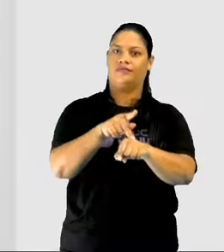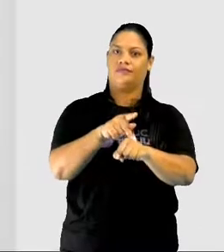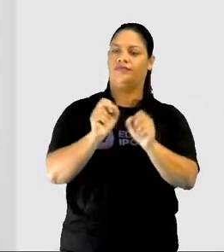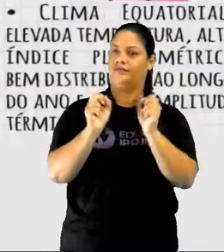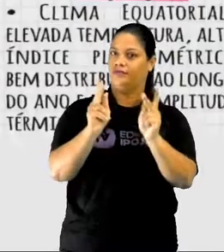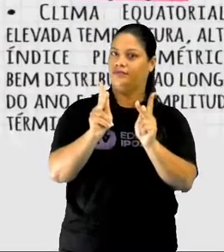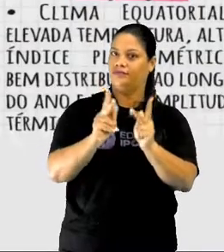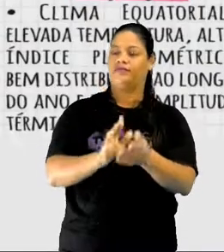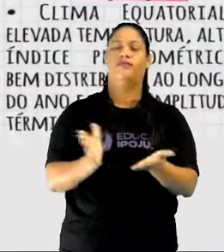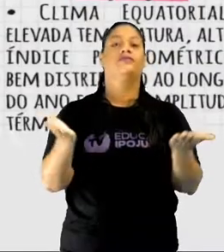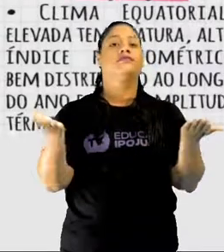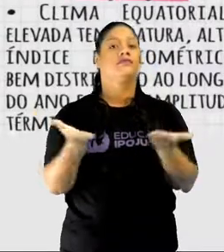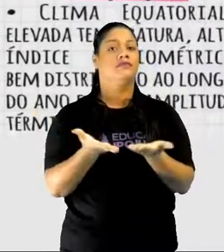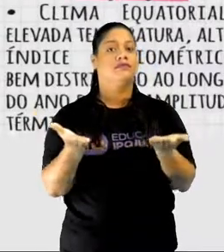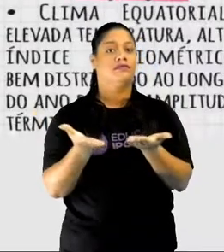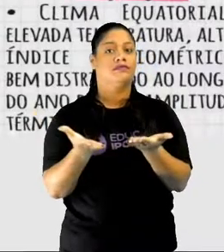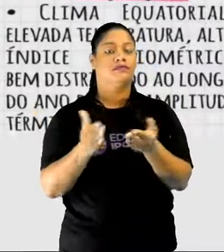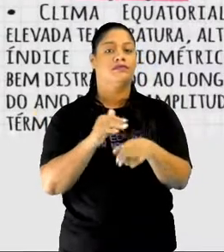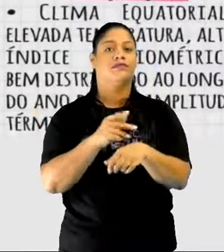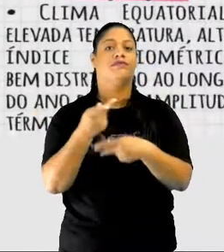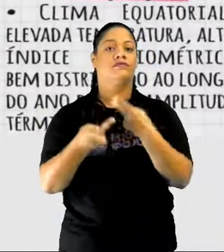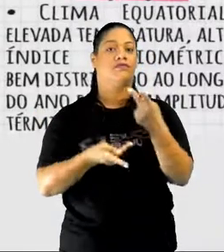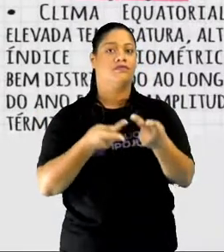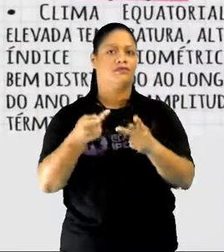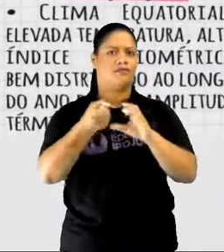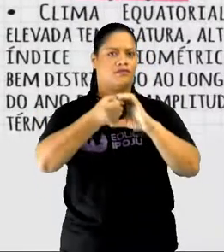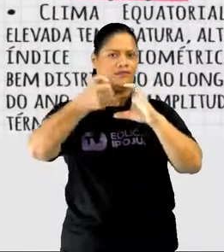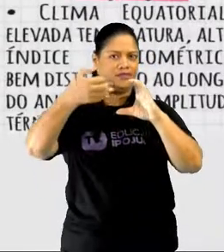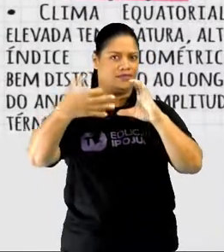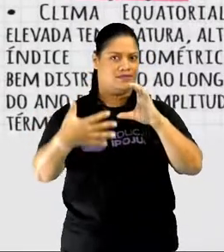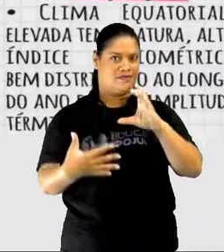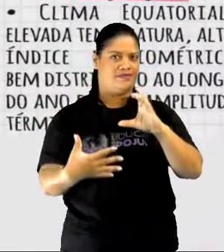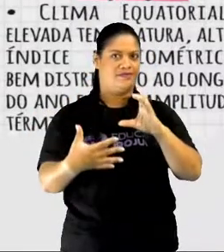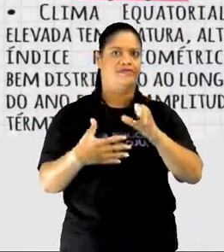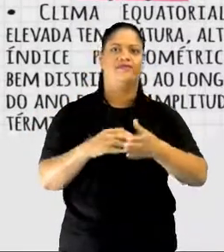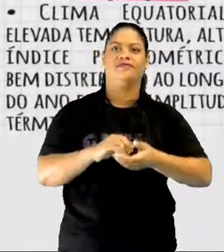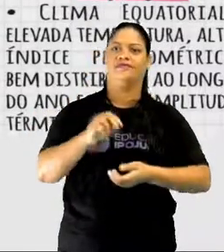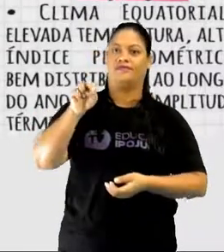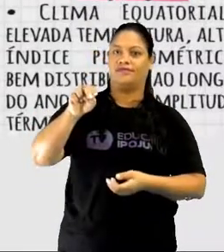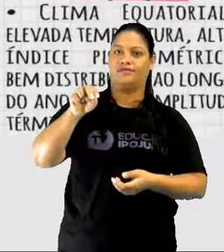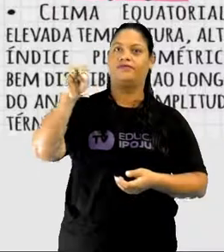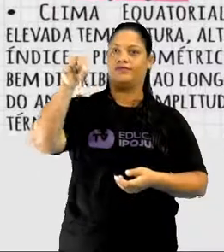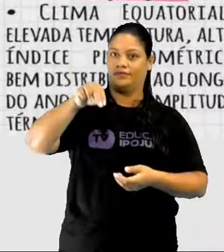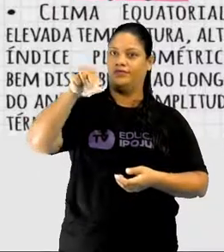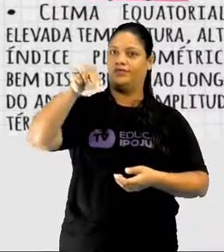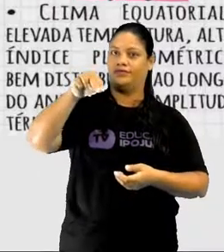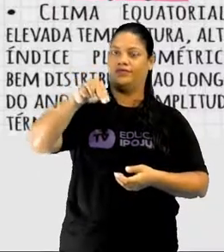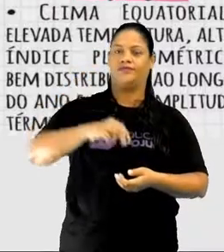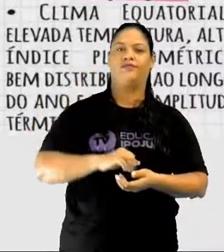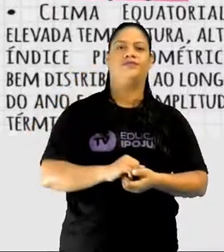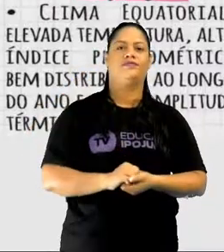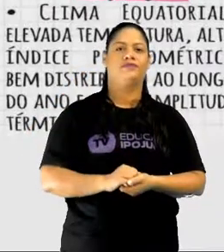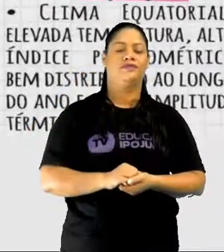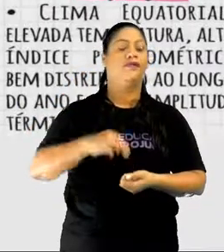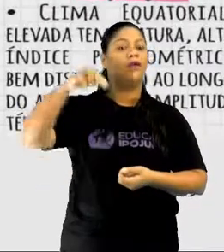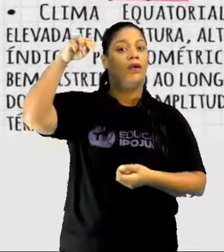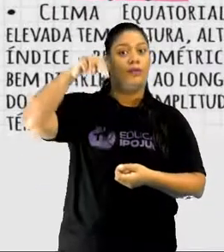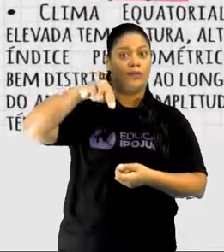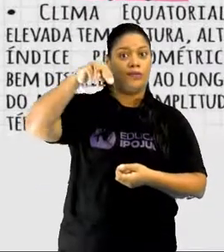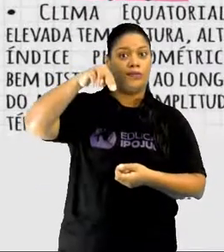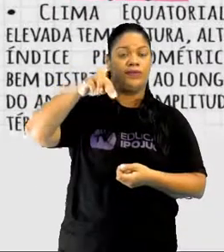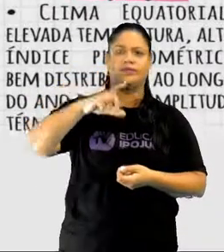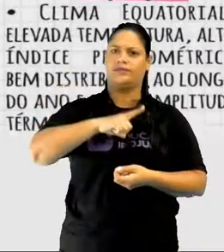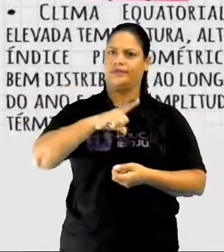ok? Vamos agora falar sobre algumas características da região norte. A região norte